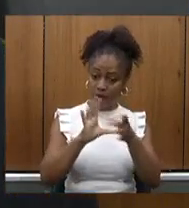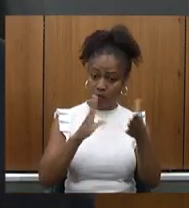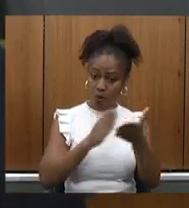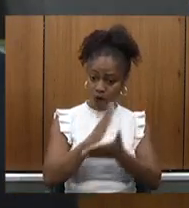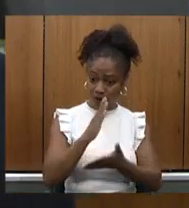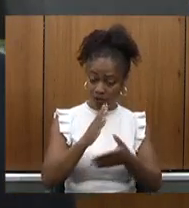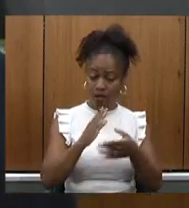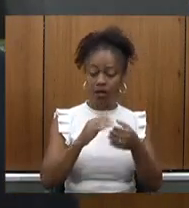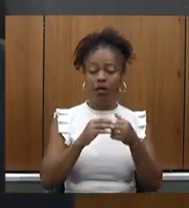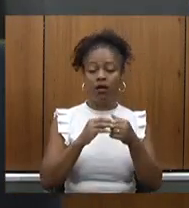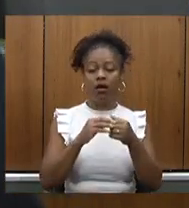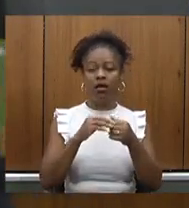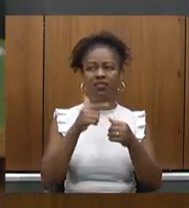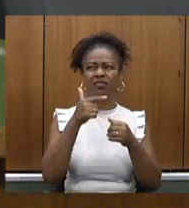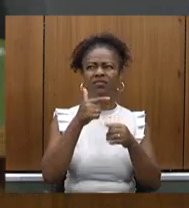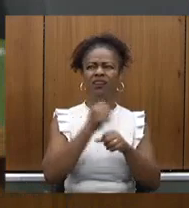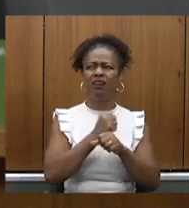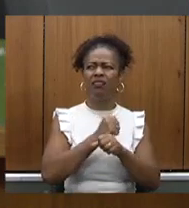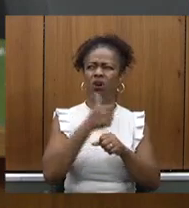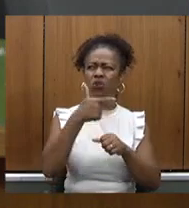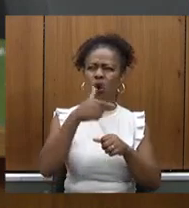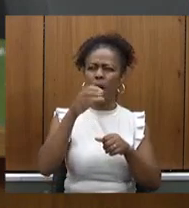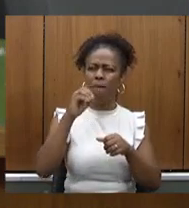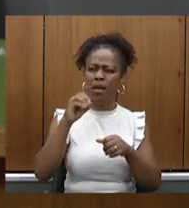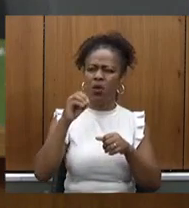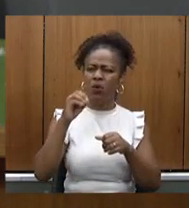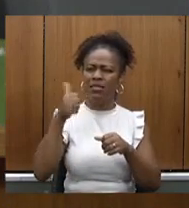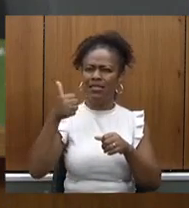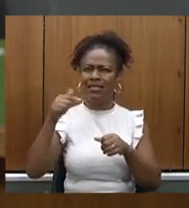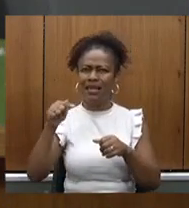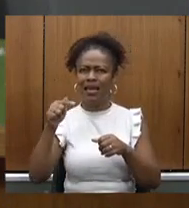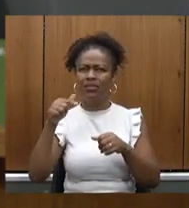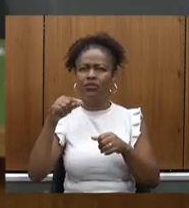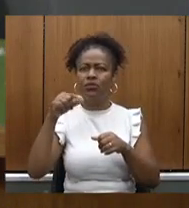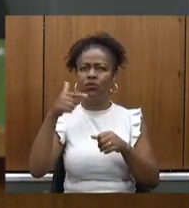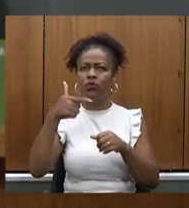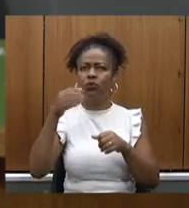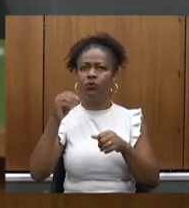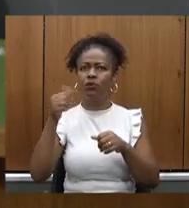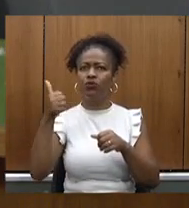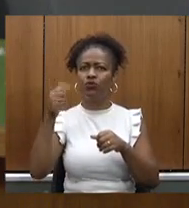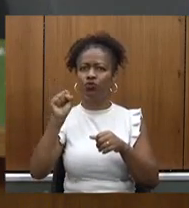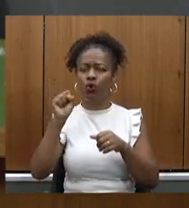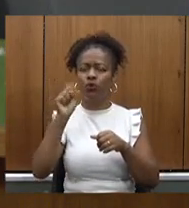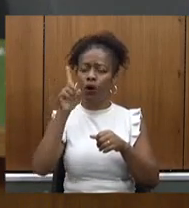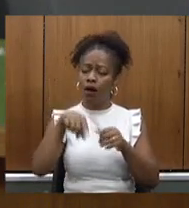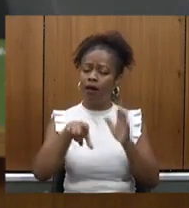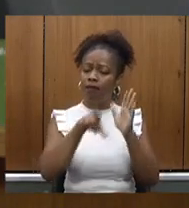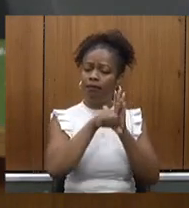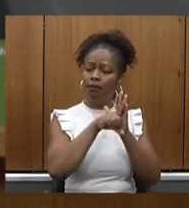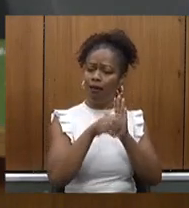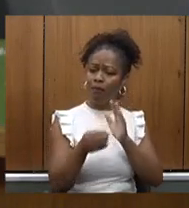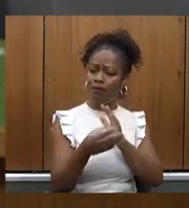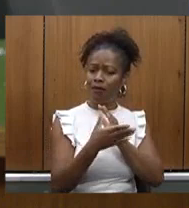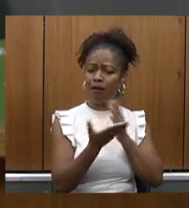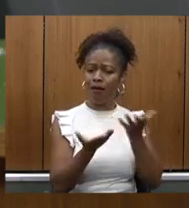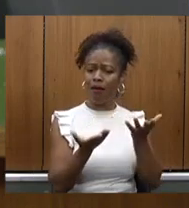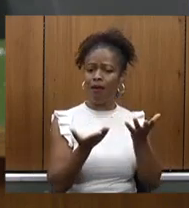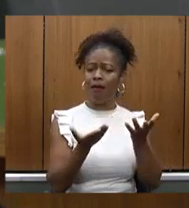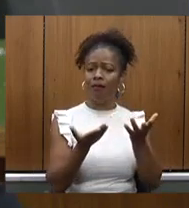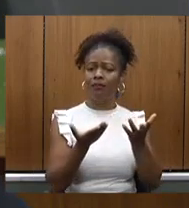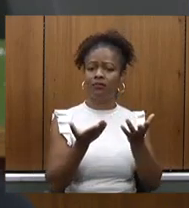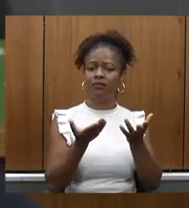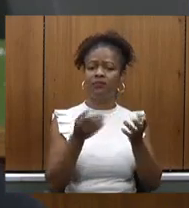2017 2018 é uma lei moderna que faz com que a gente consiga fazer algo muito